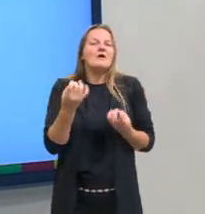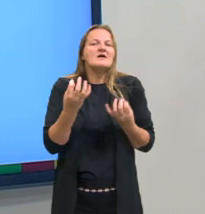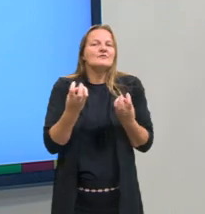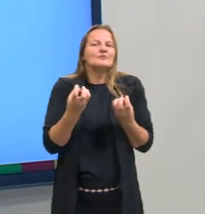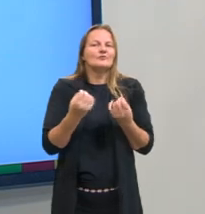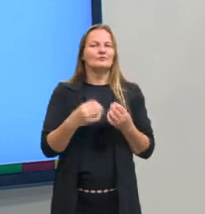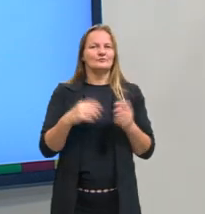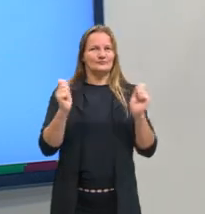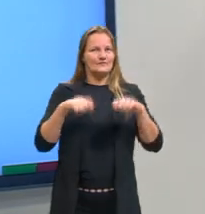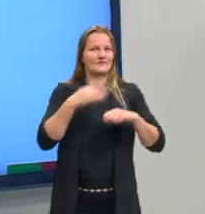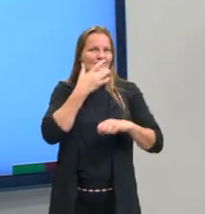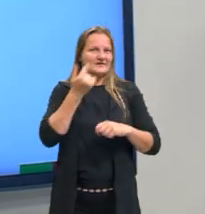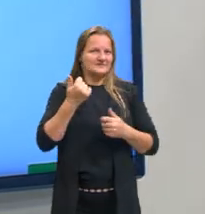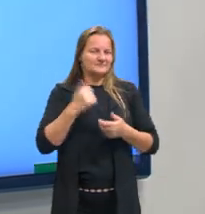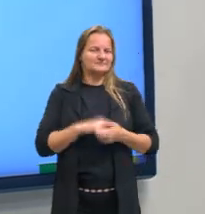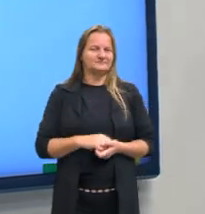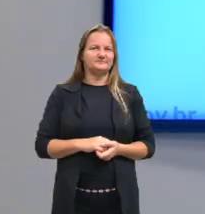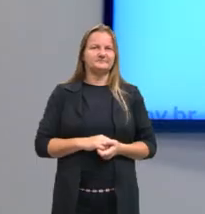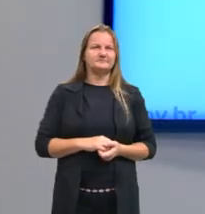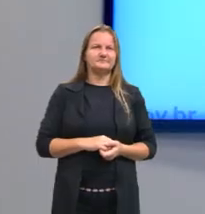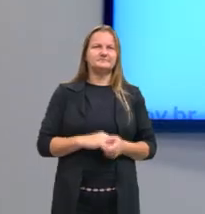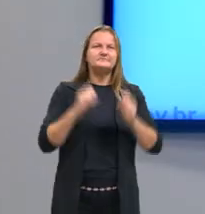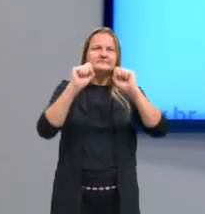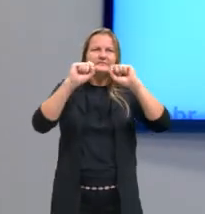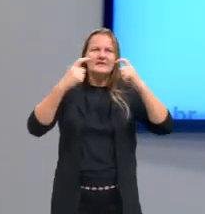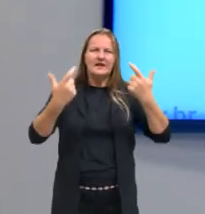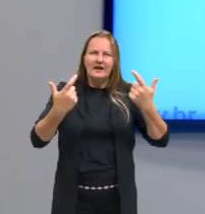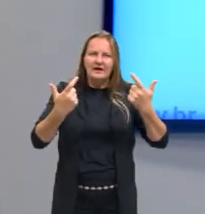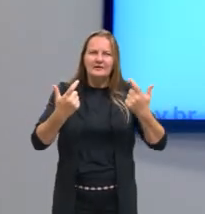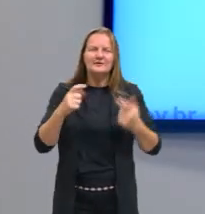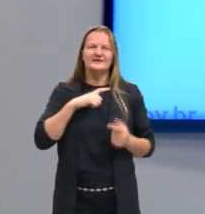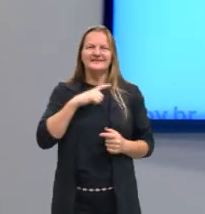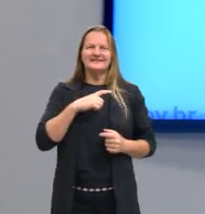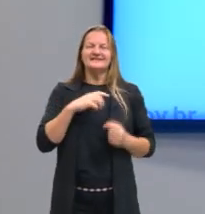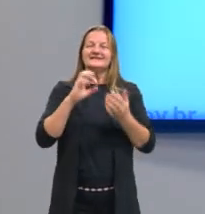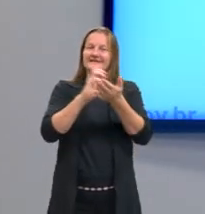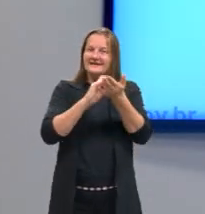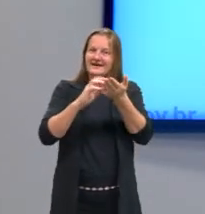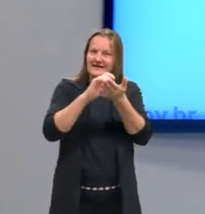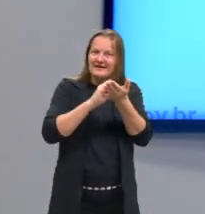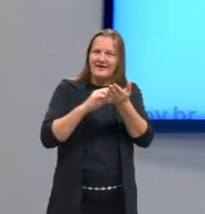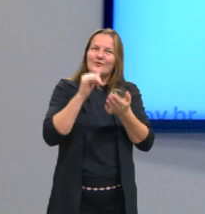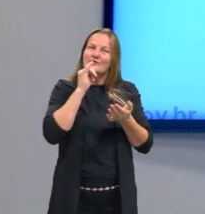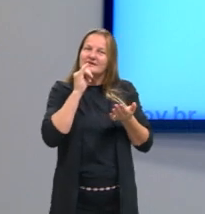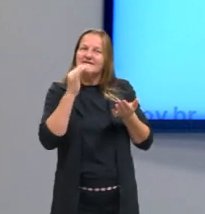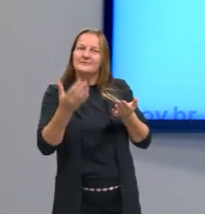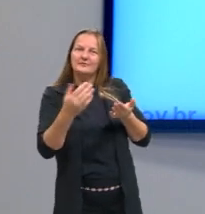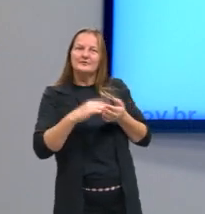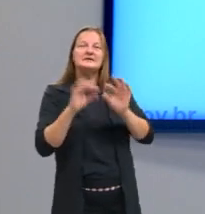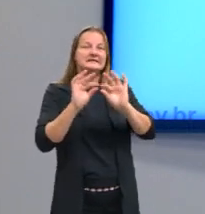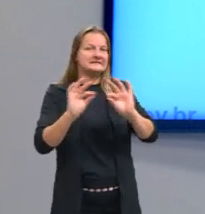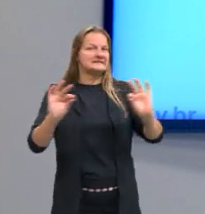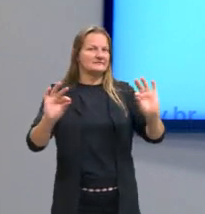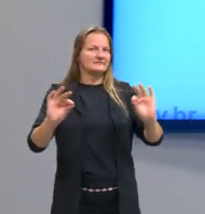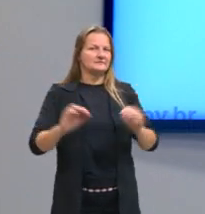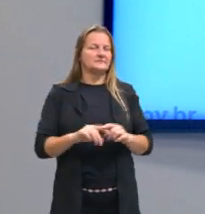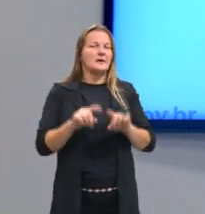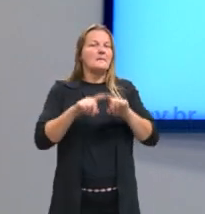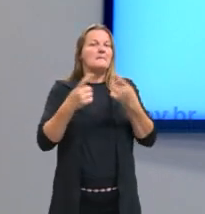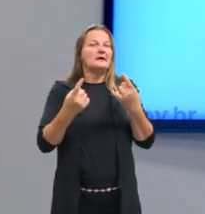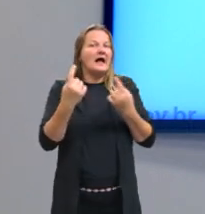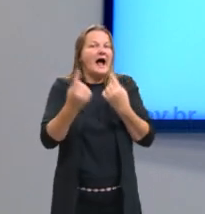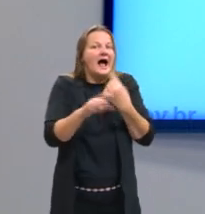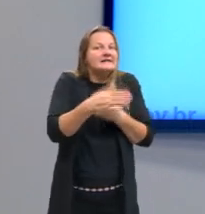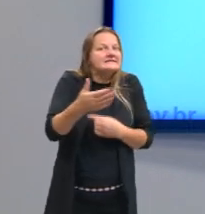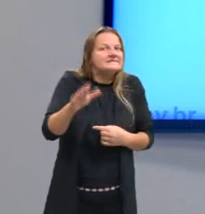cálculo. Então, claro, né, pessoal? Esse cálculo que eu trouxe como exemplo, ele é simples, tá? Mas a